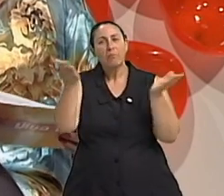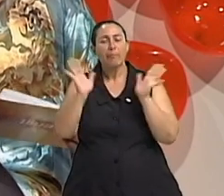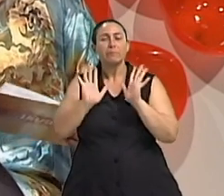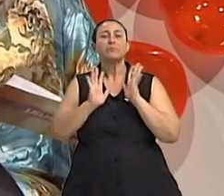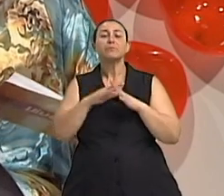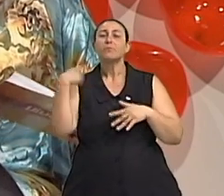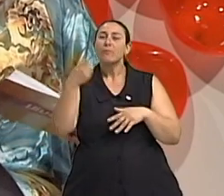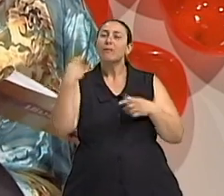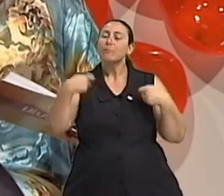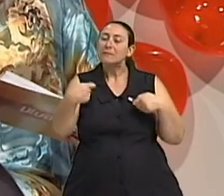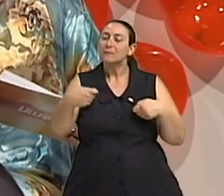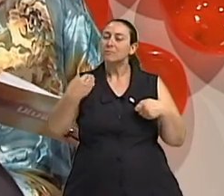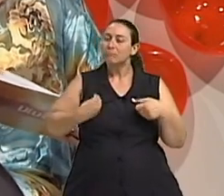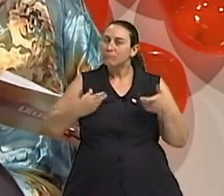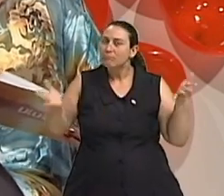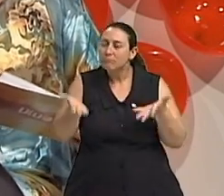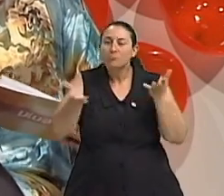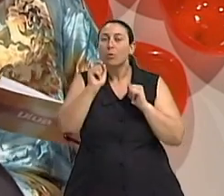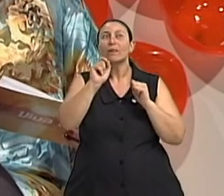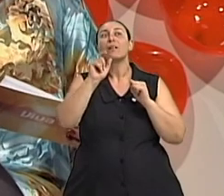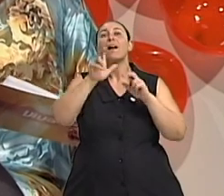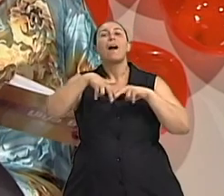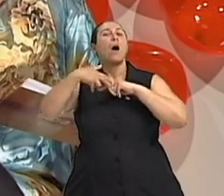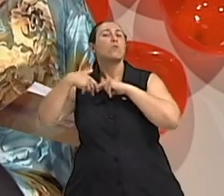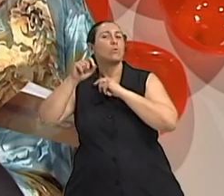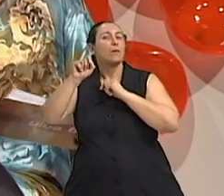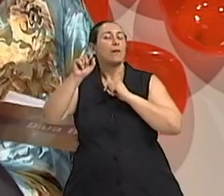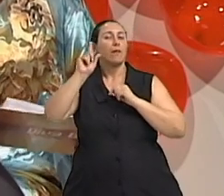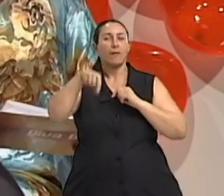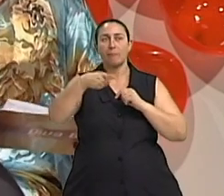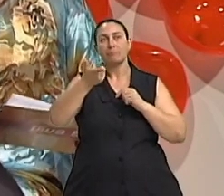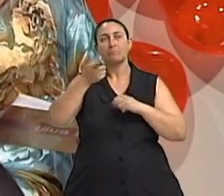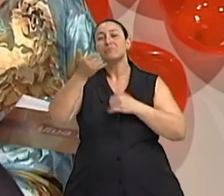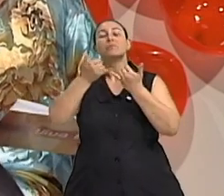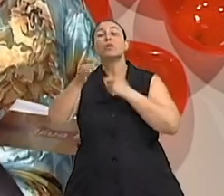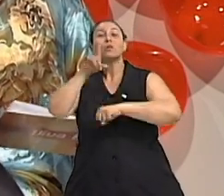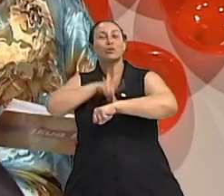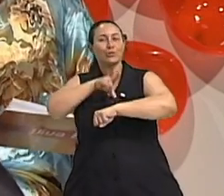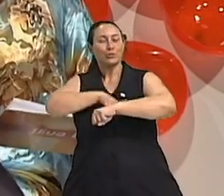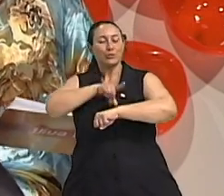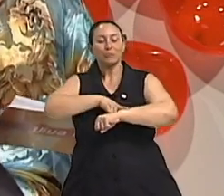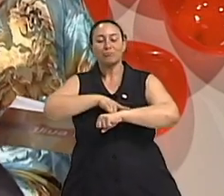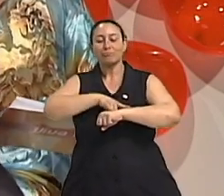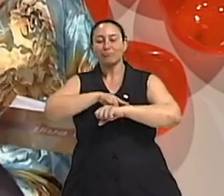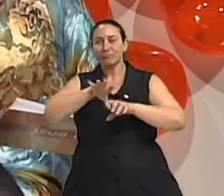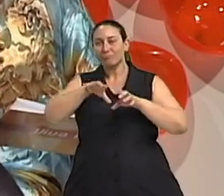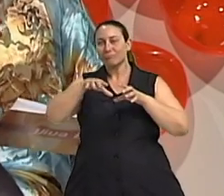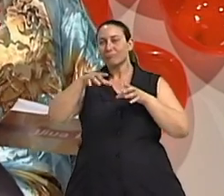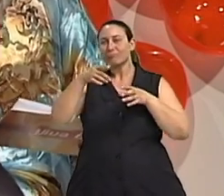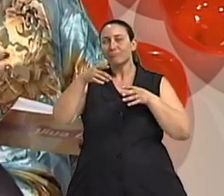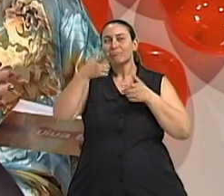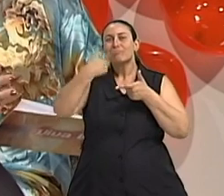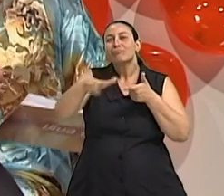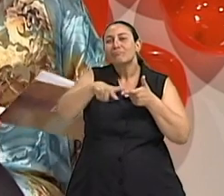revivar para as pessoas a questão das causas infecções urinárias quase que